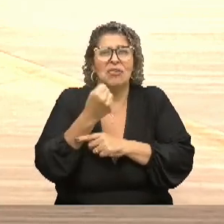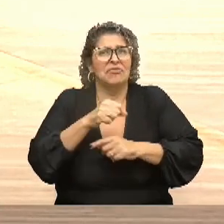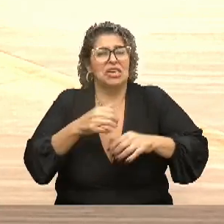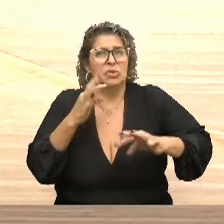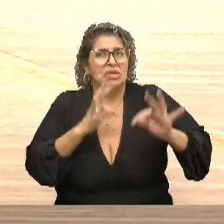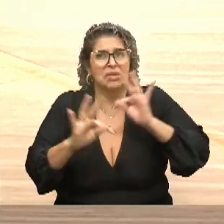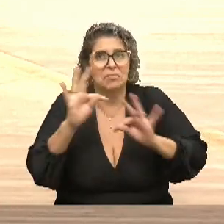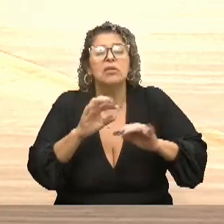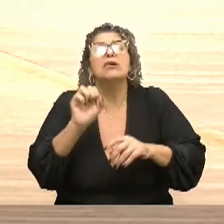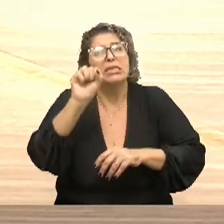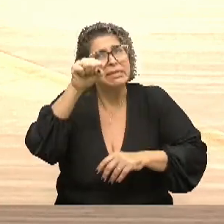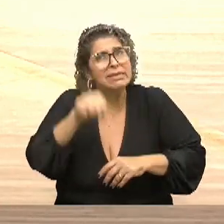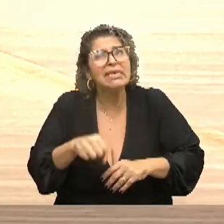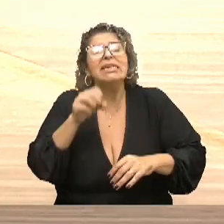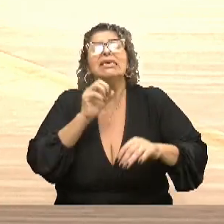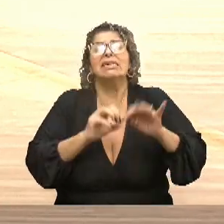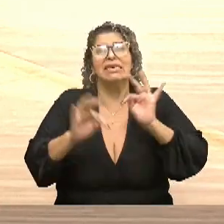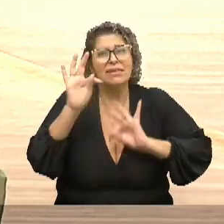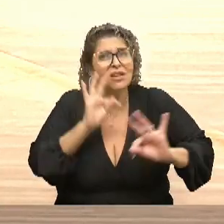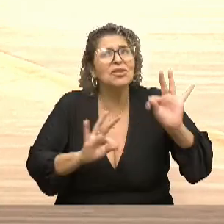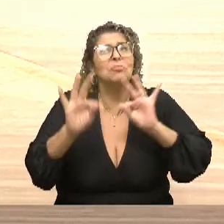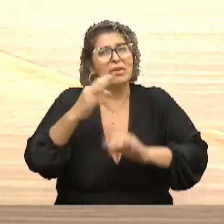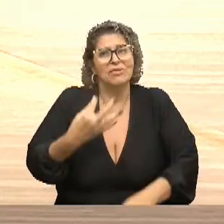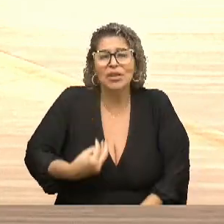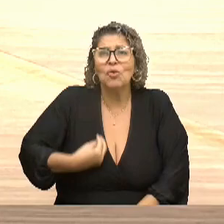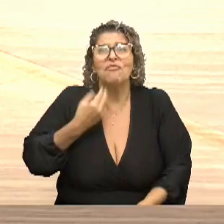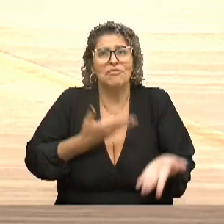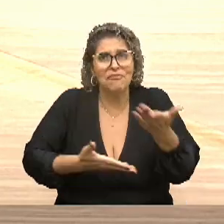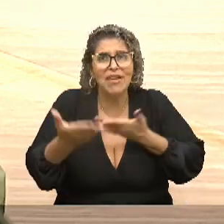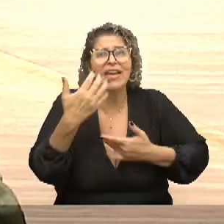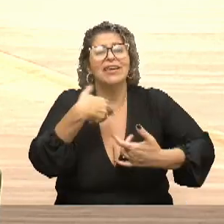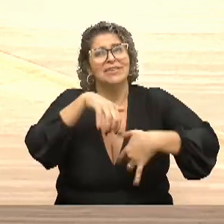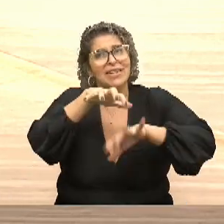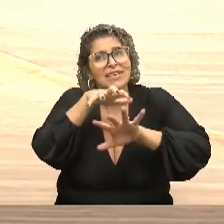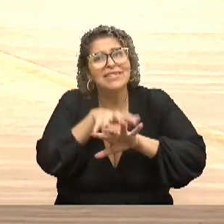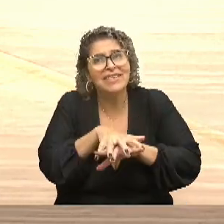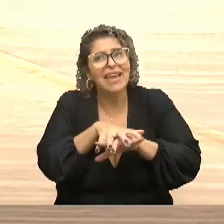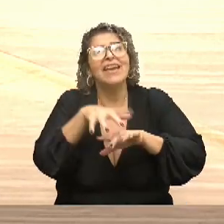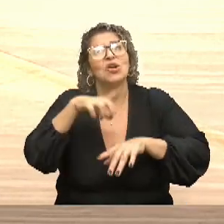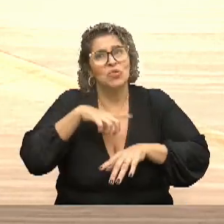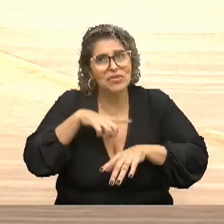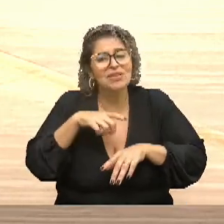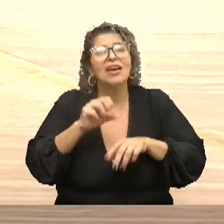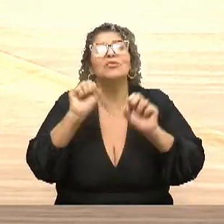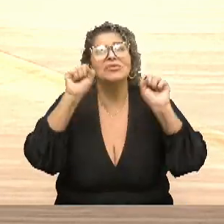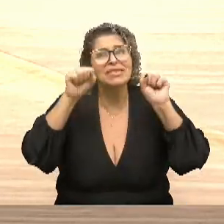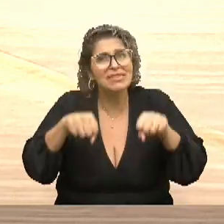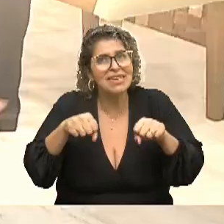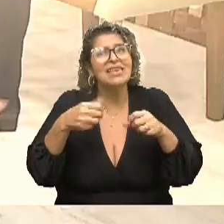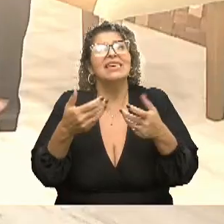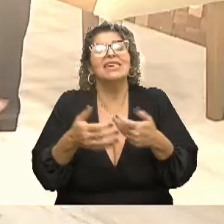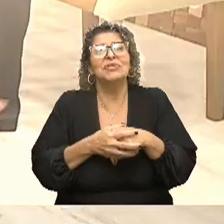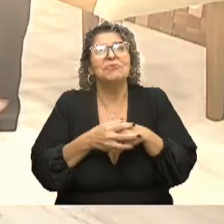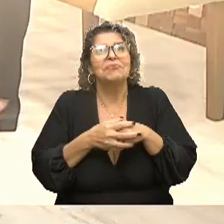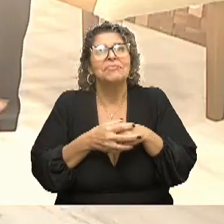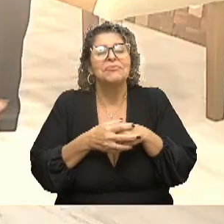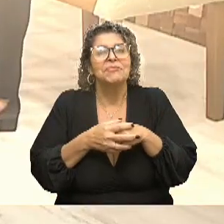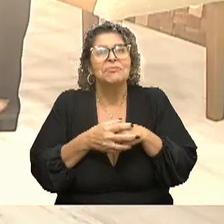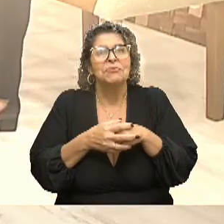estimulação, tem tratamento, tem convivência, tem inclusão. Como a Ana bem falou, essa questão